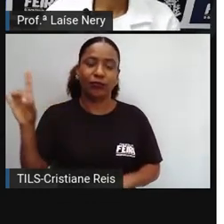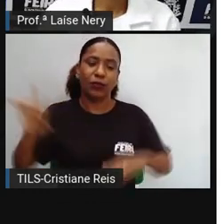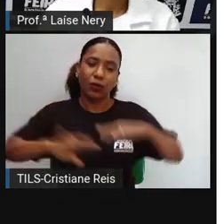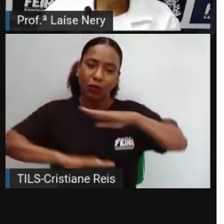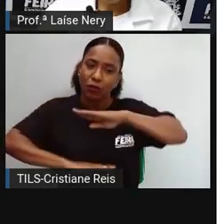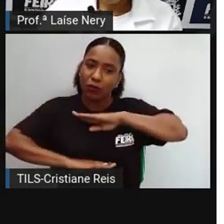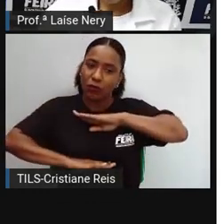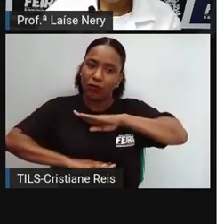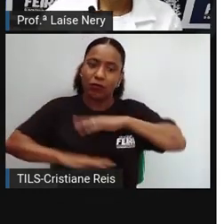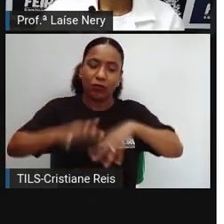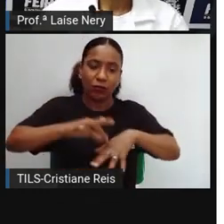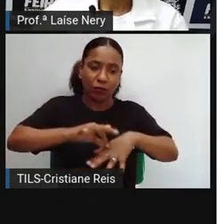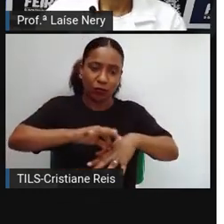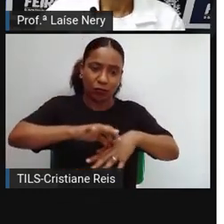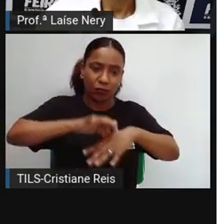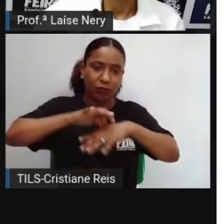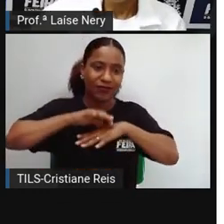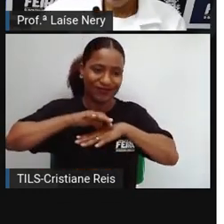corpo.